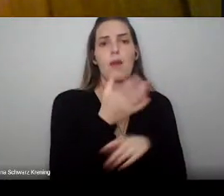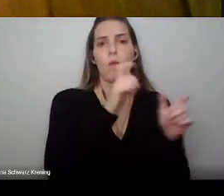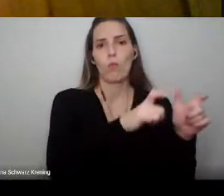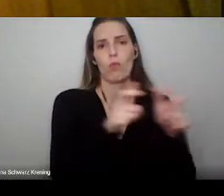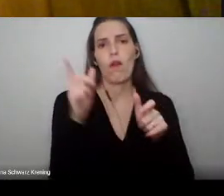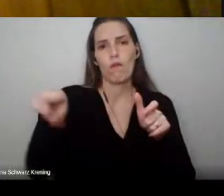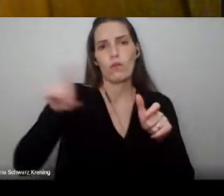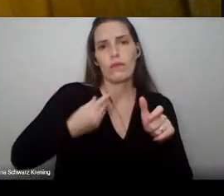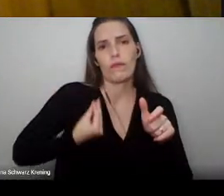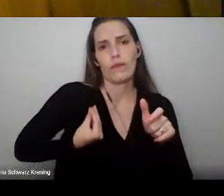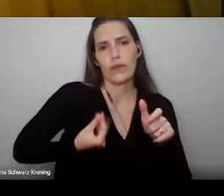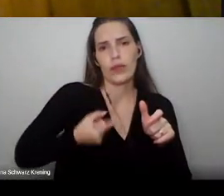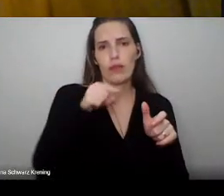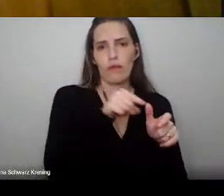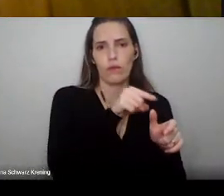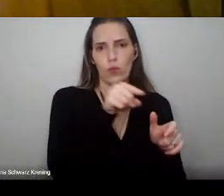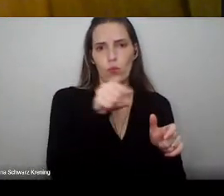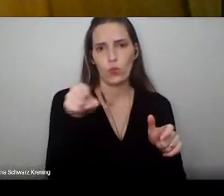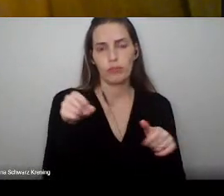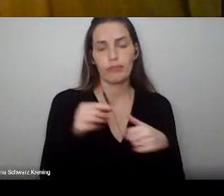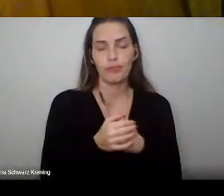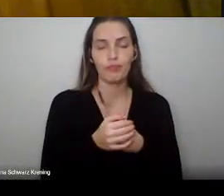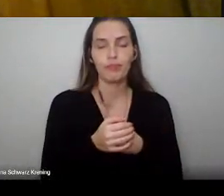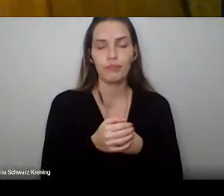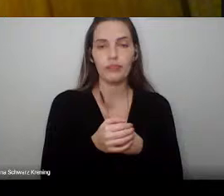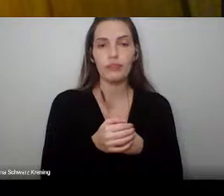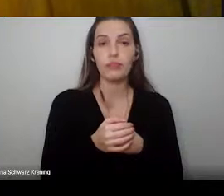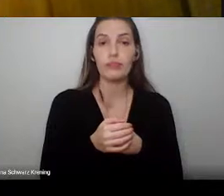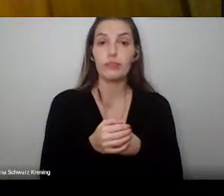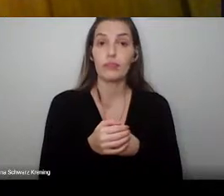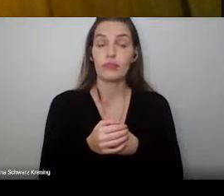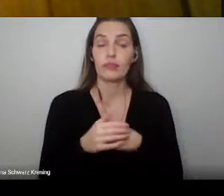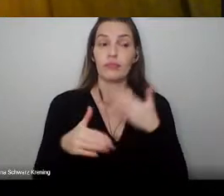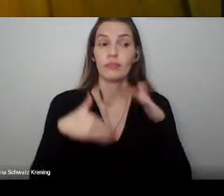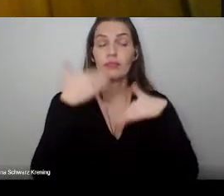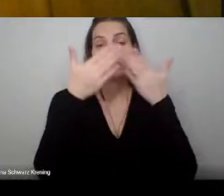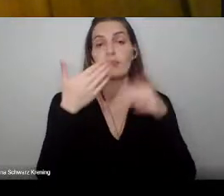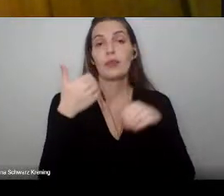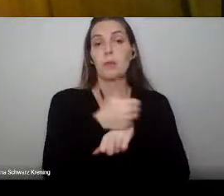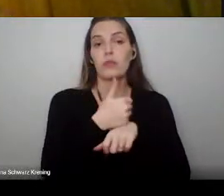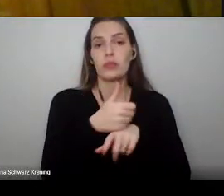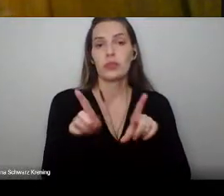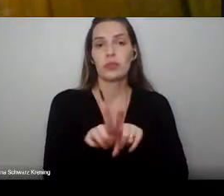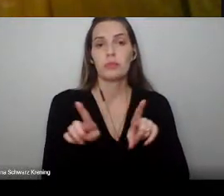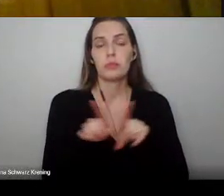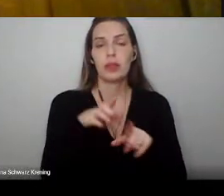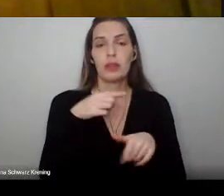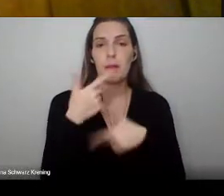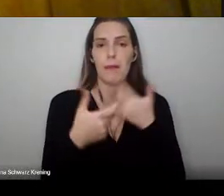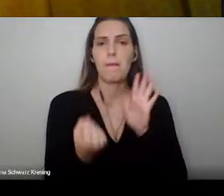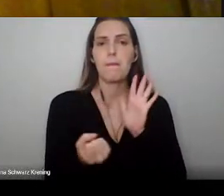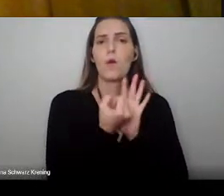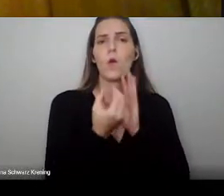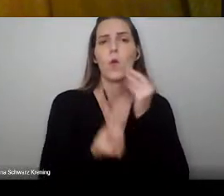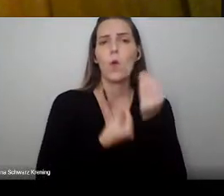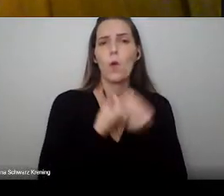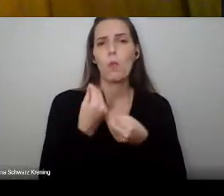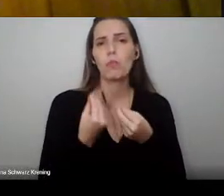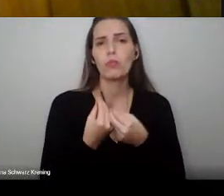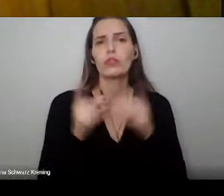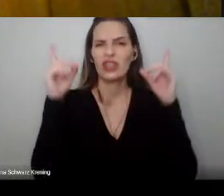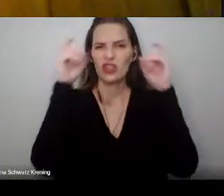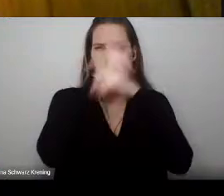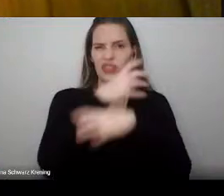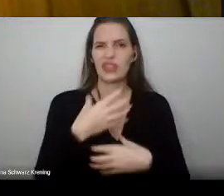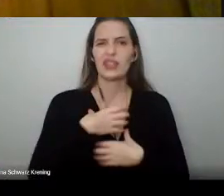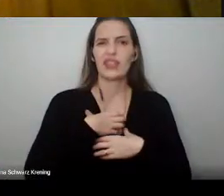O vosso progresso na profissão e no trabalho será marcado pelas dificuldades superadas, pelo enfrentamento do incerto